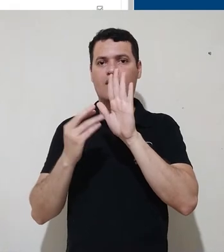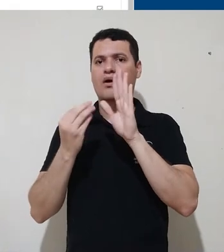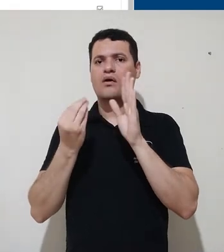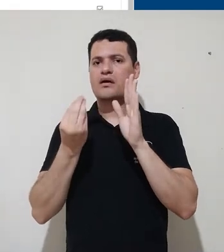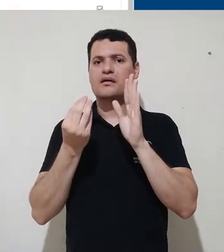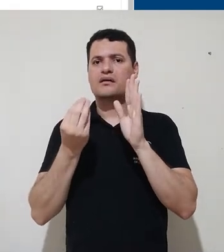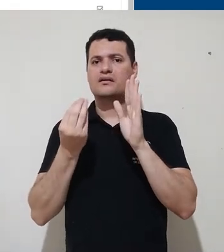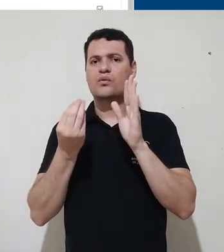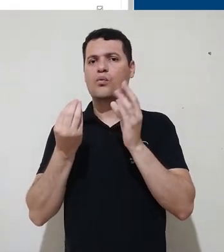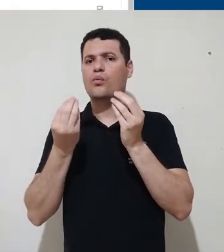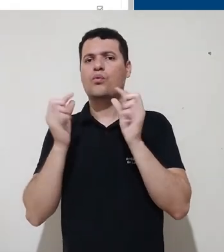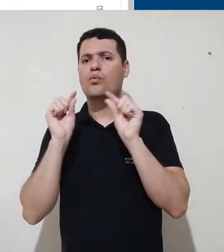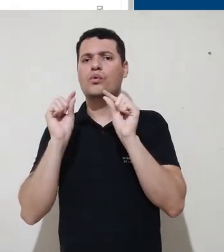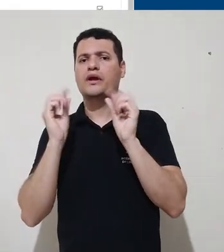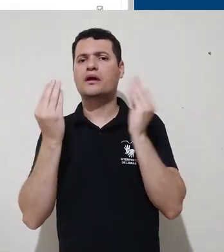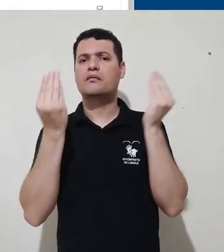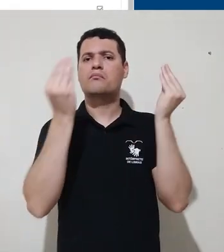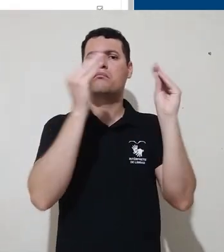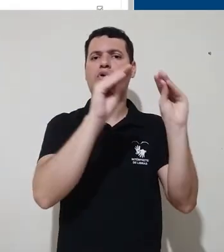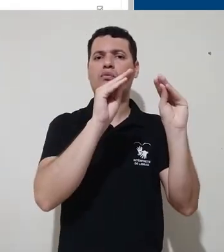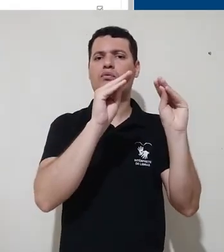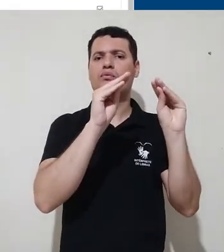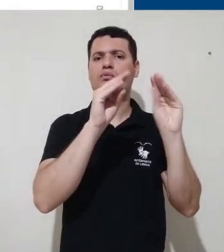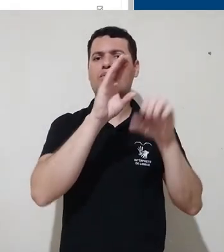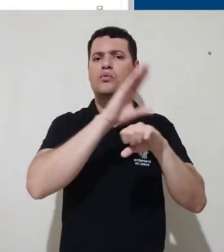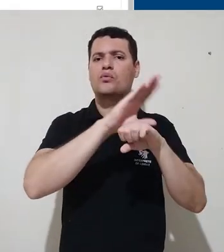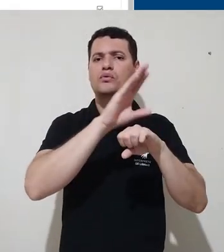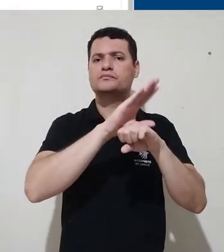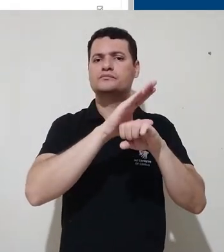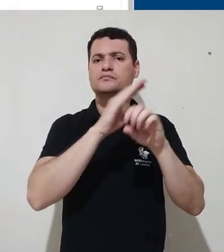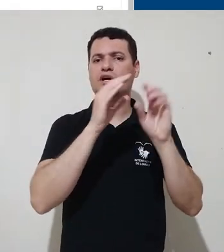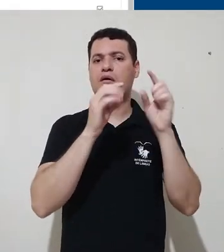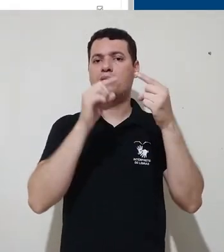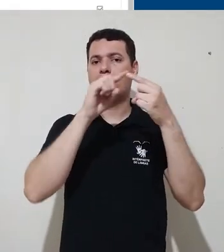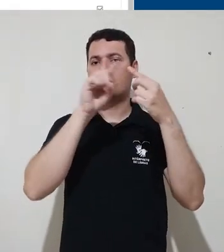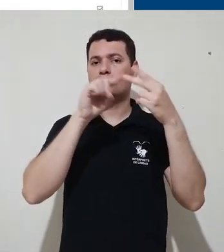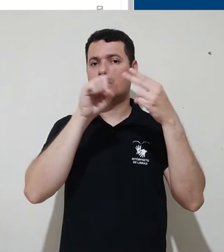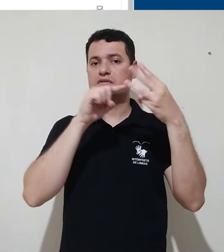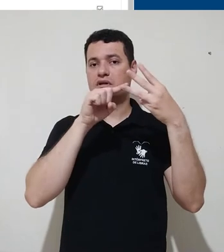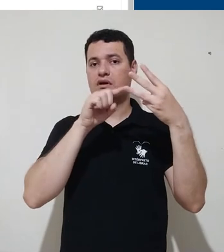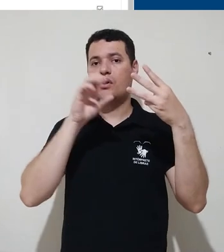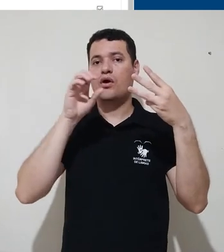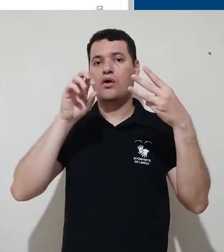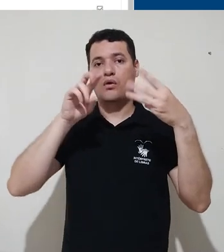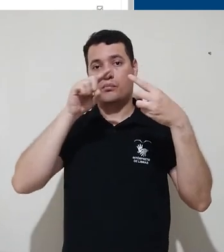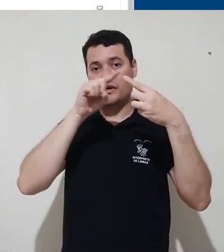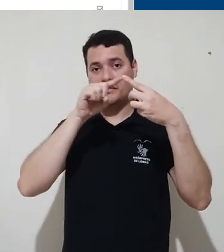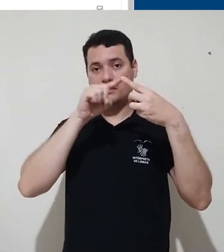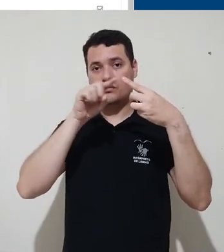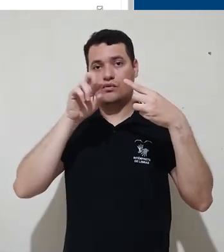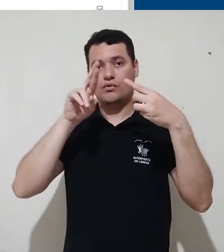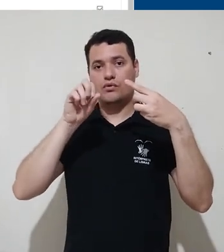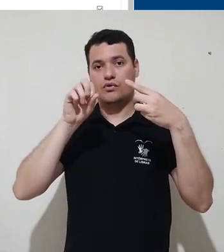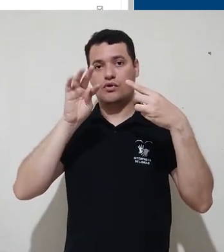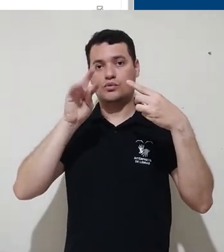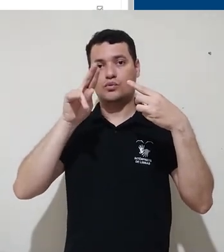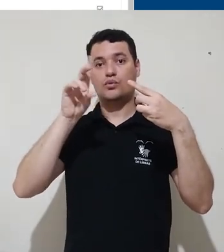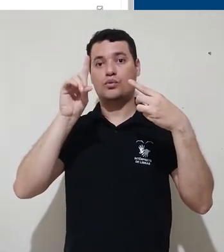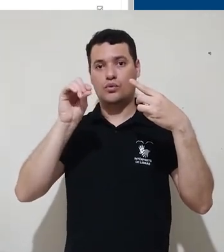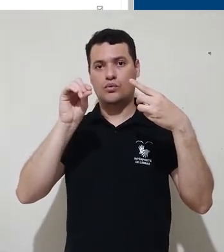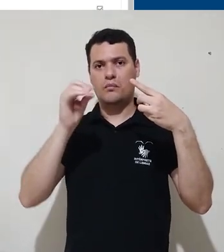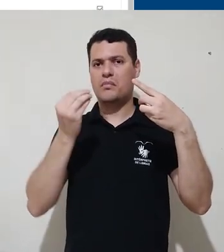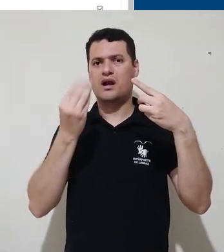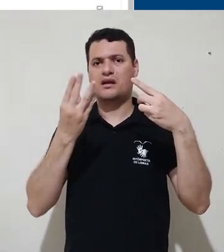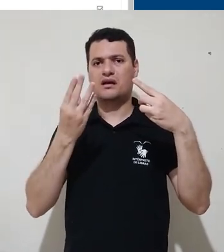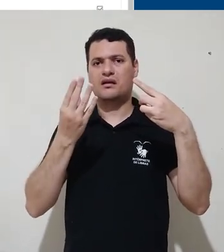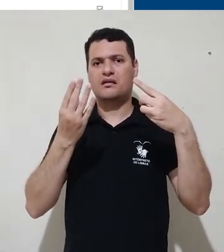dos tipos de elementos que podem ser inseridos dentro de um curso. Primeiro, inseri um rótulo. Para que